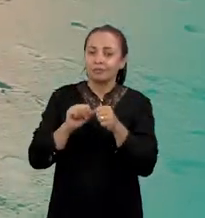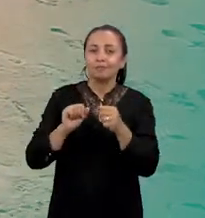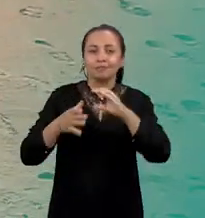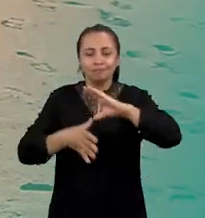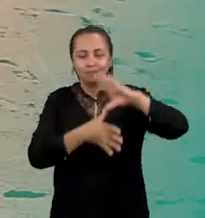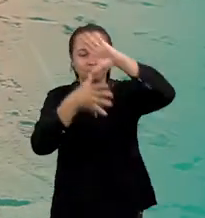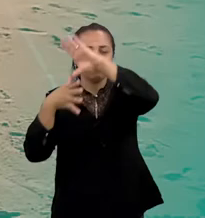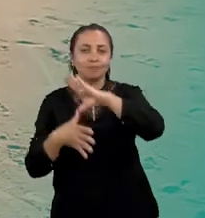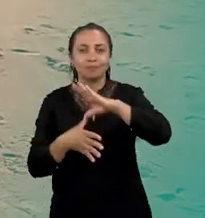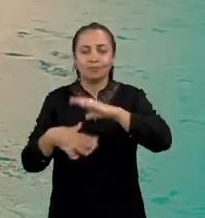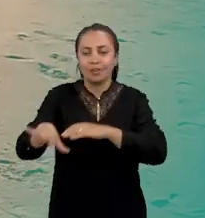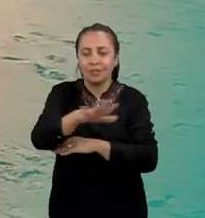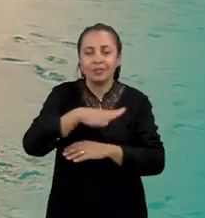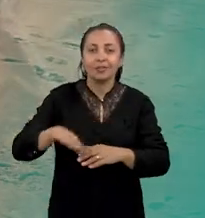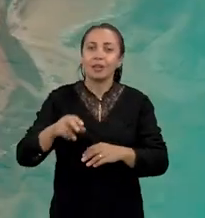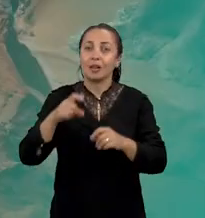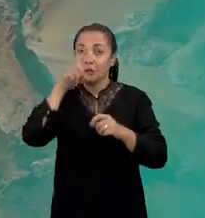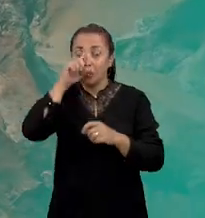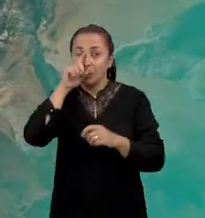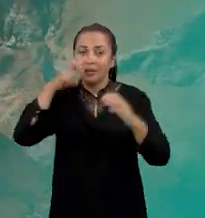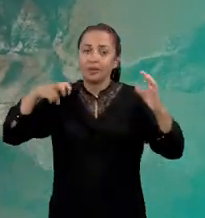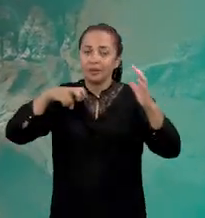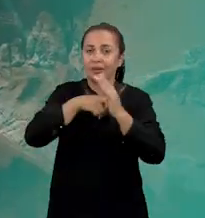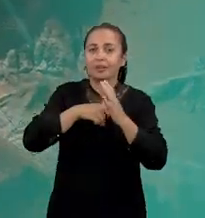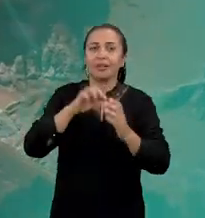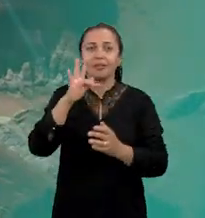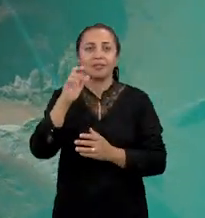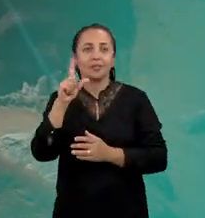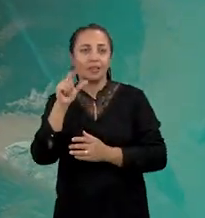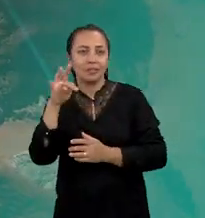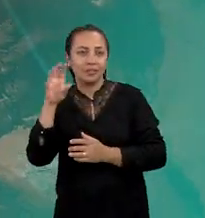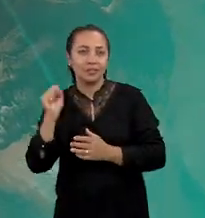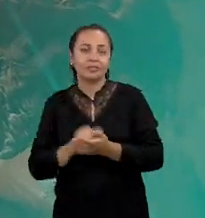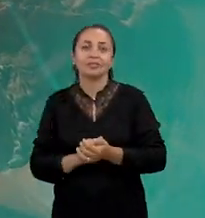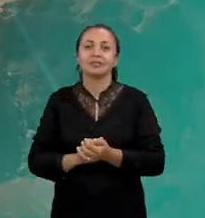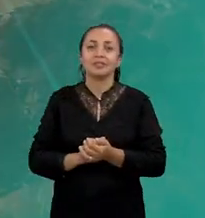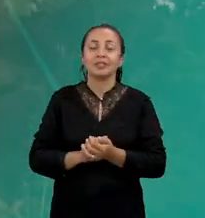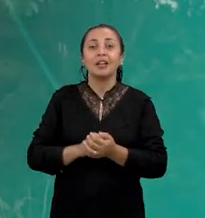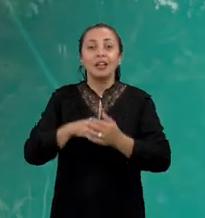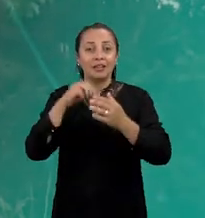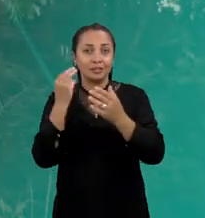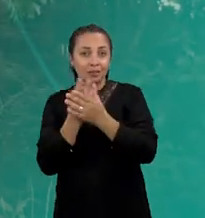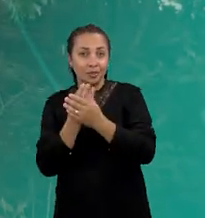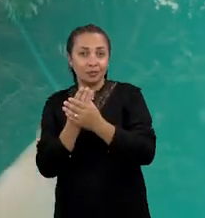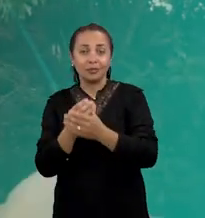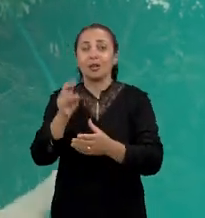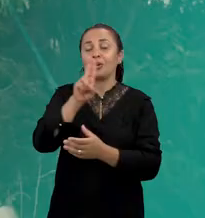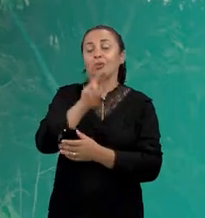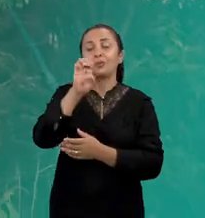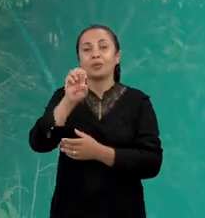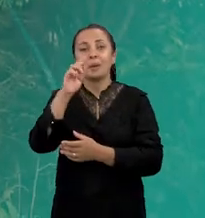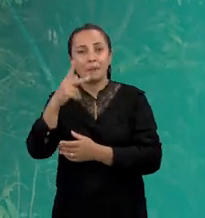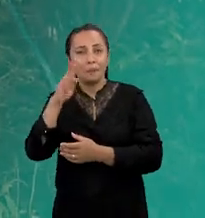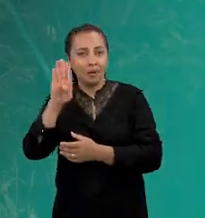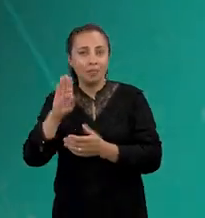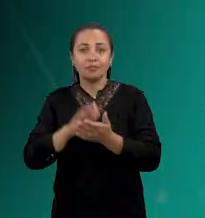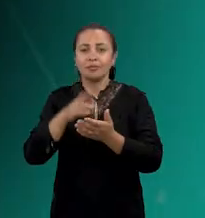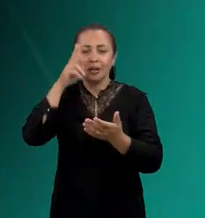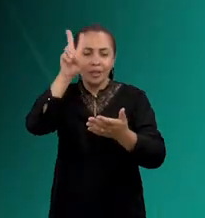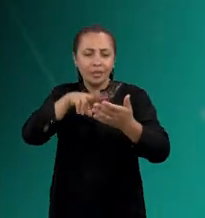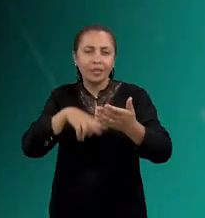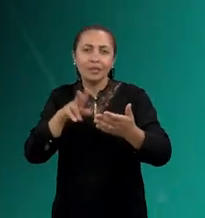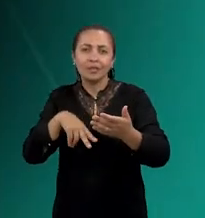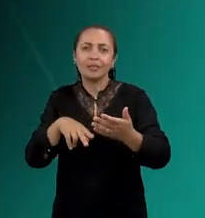Rio Grande do Norte realiza um mapeamento das áreas de riscos de acidentes das falésias. E na Universidade Estadual da Paraíba,